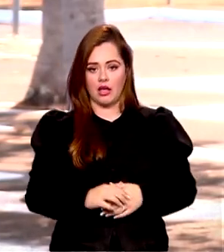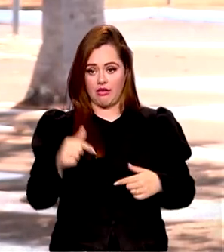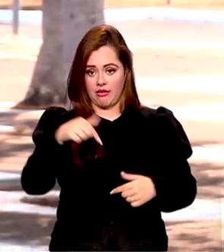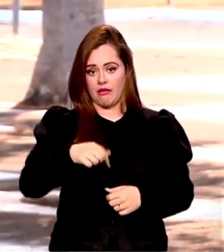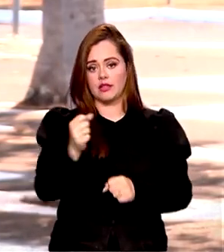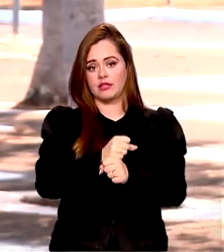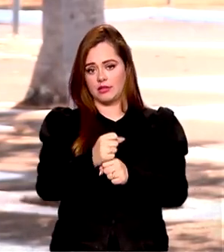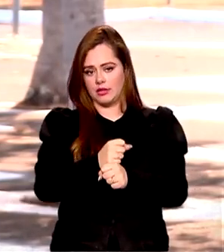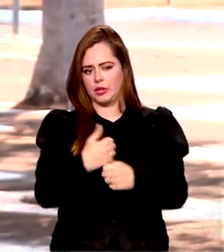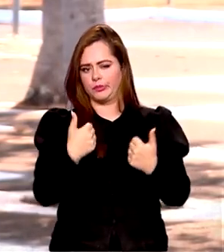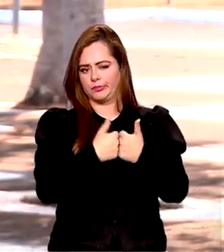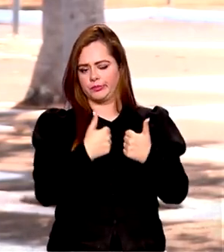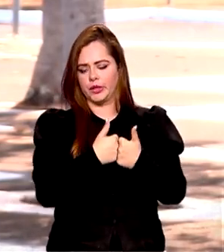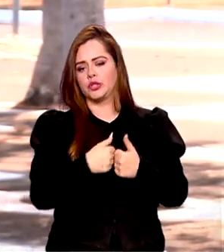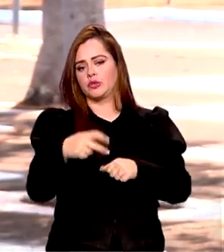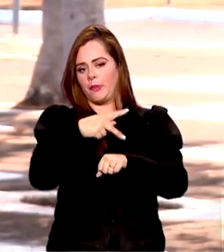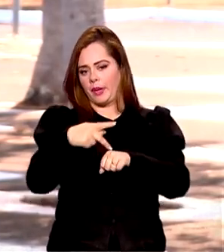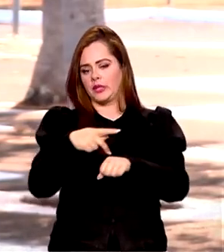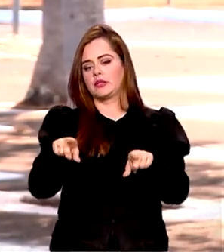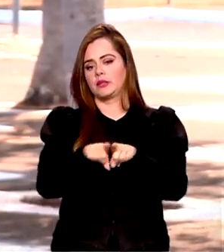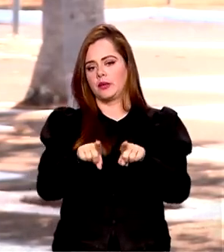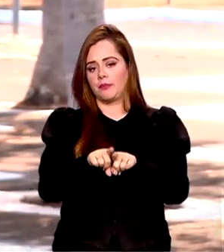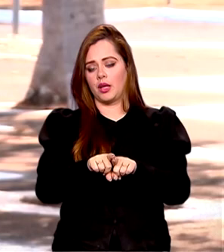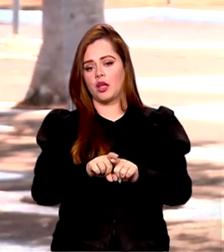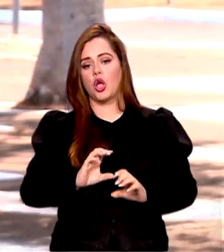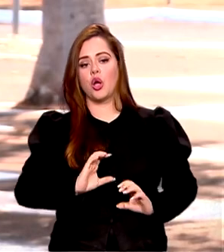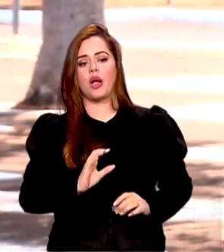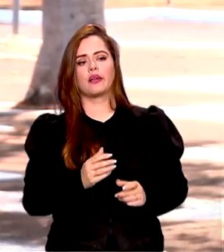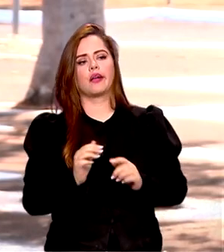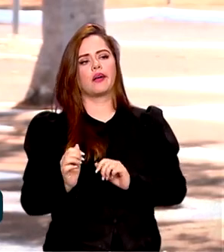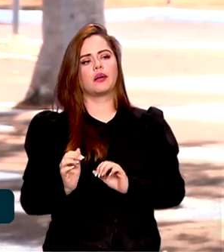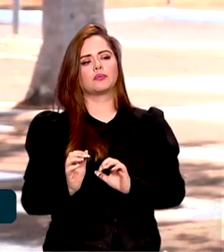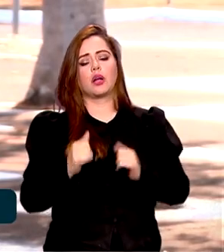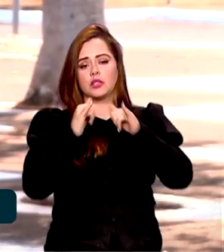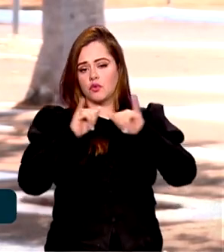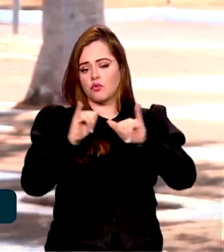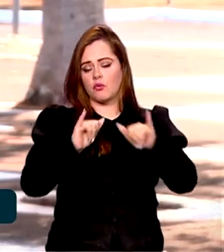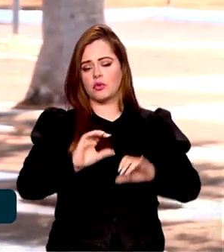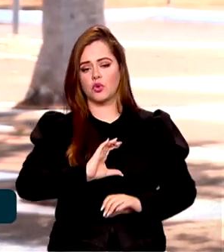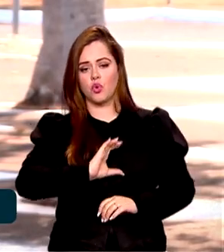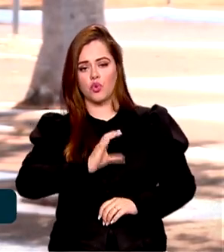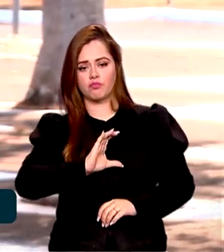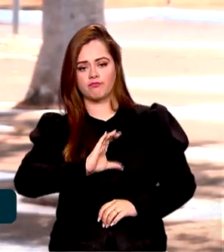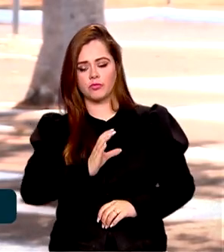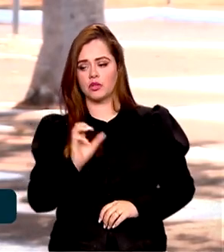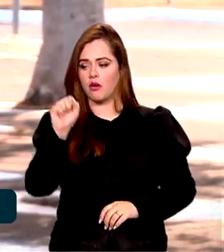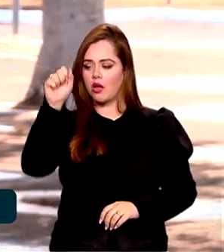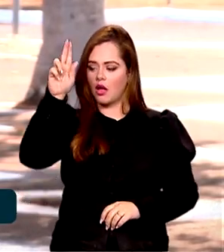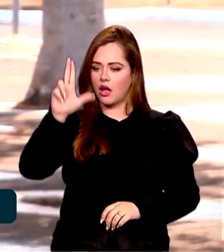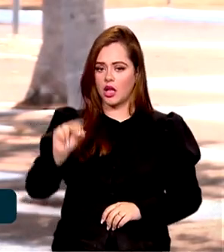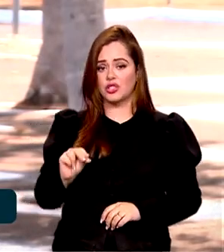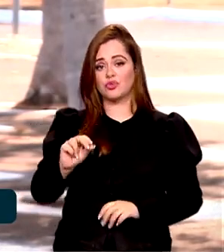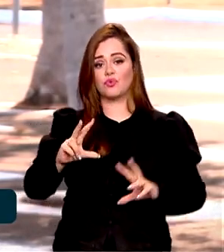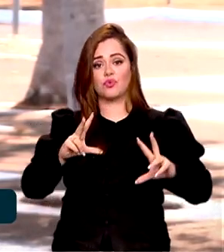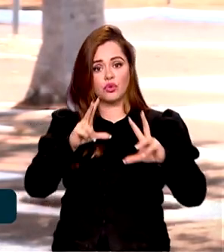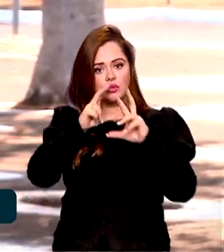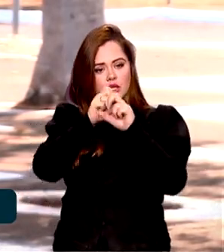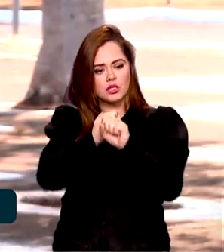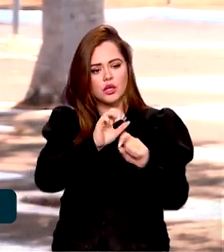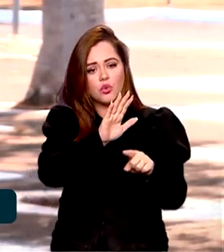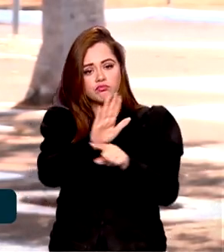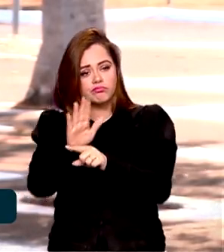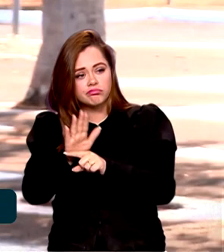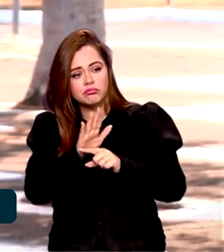países, realiza a campanha Coração Azul para conscientizar a população, fortalecer a prevenção,